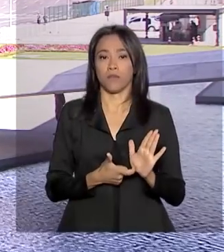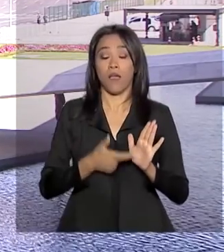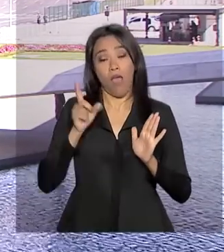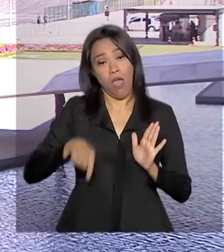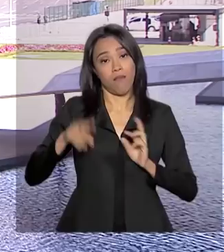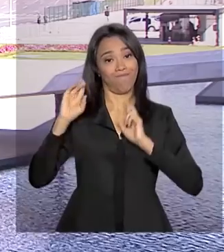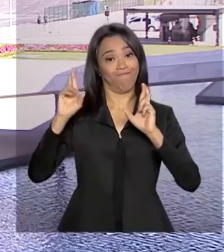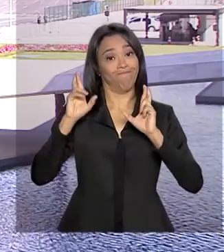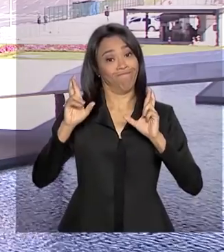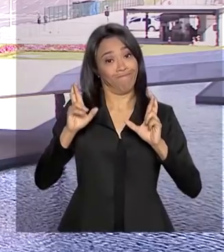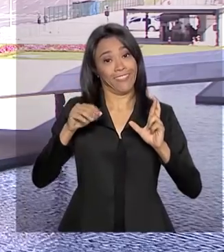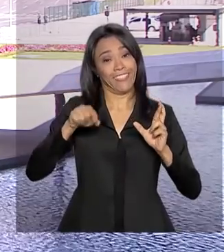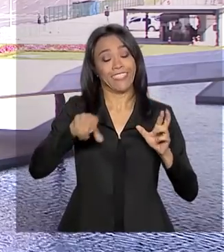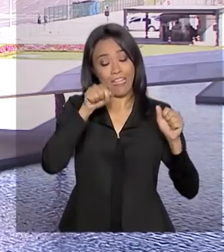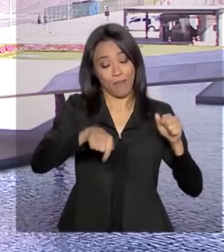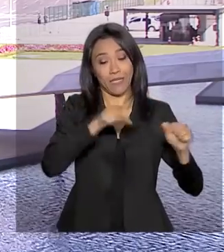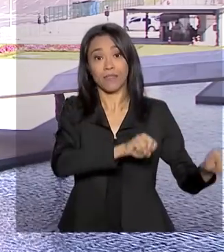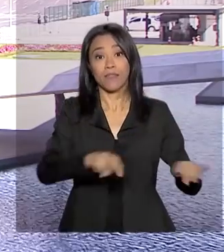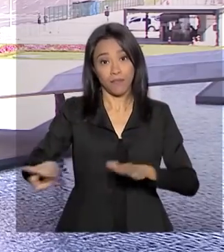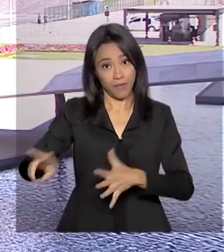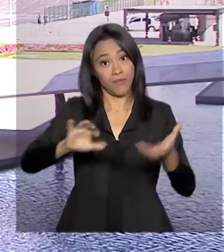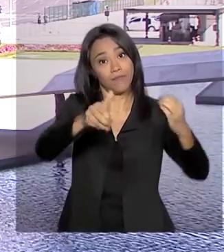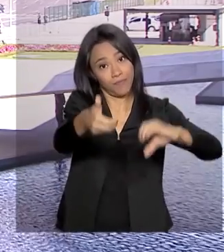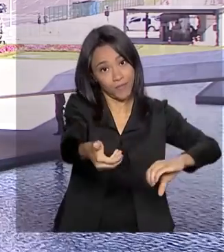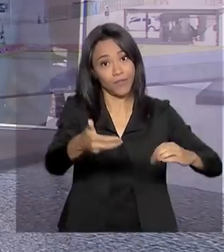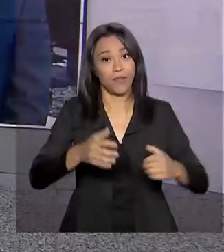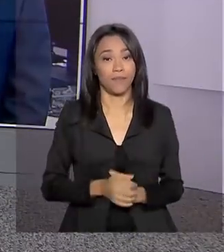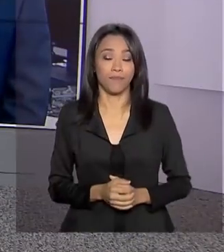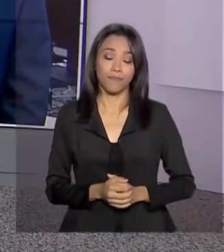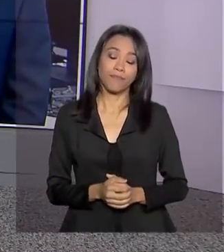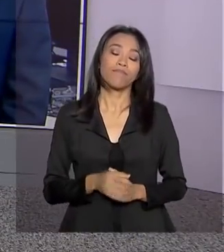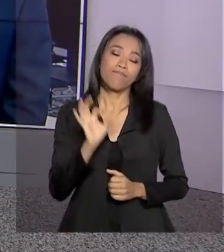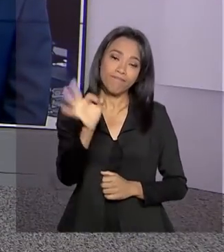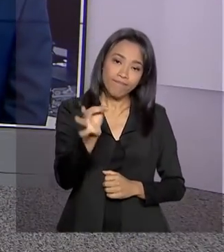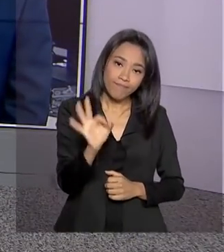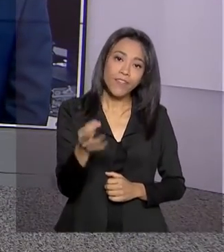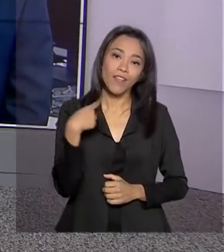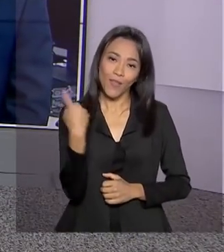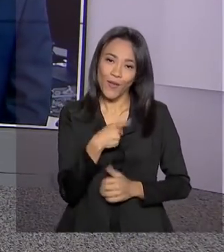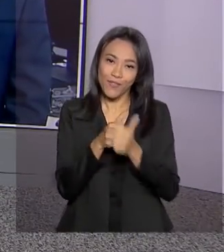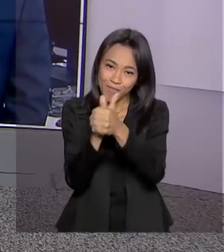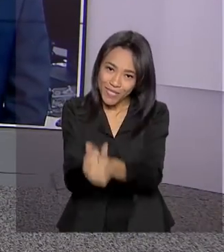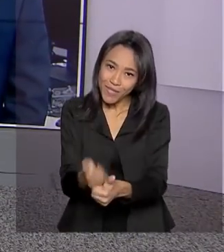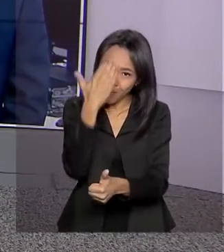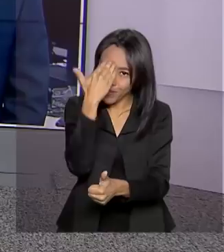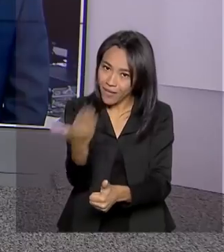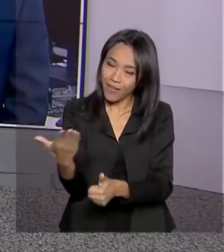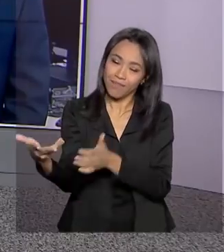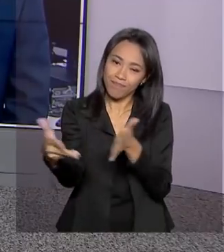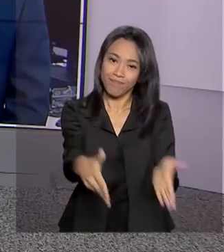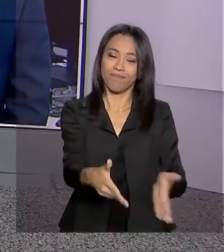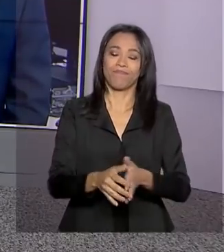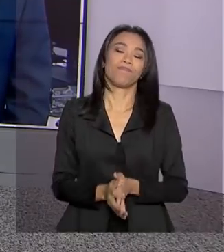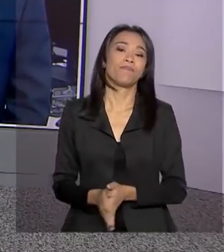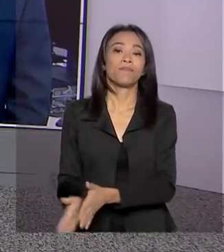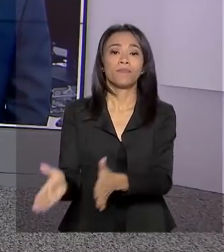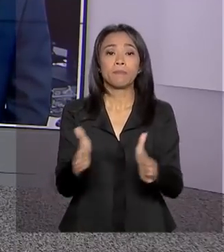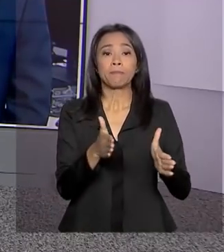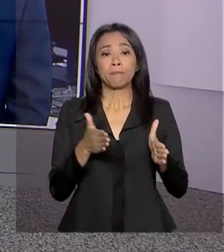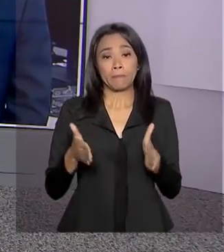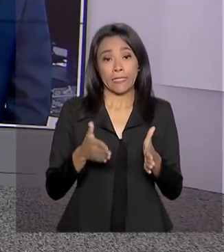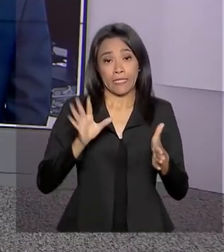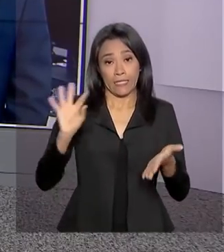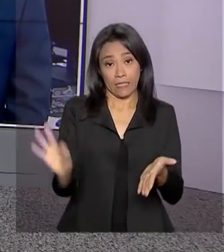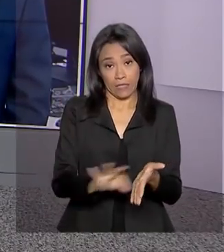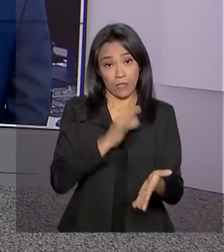expectativas para o Congresso nessa semana. Carla, eu volto com você. Está certo, Sema. A gente segue acompanhando. Muito obrigada pela sua participação. E olha, as